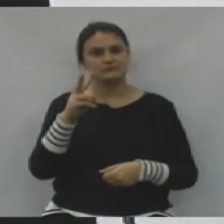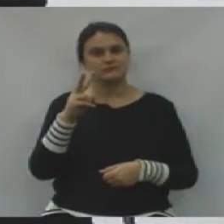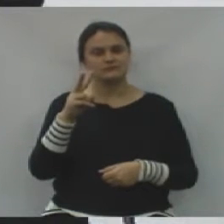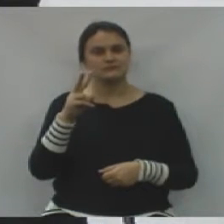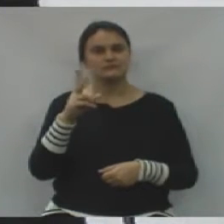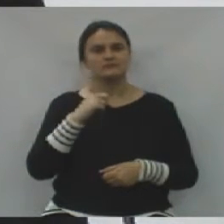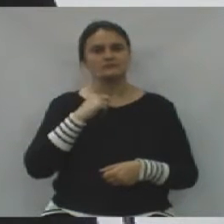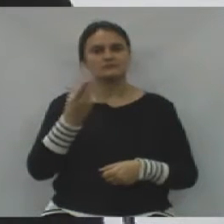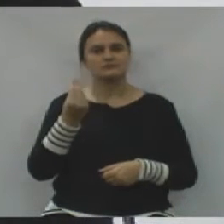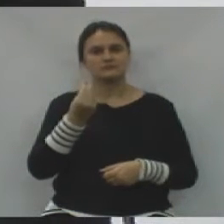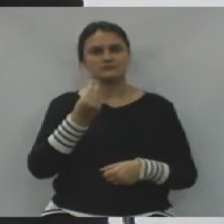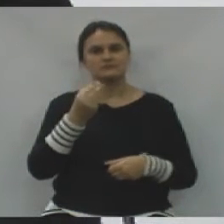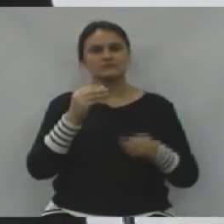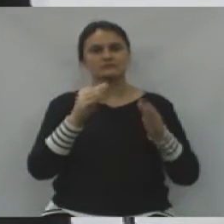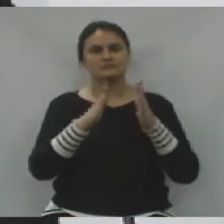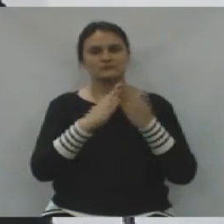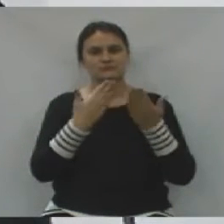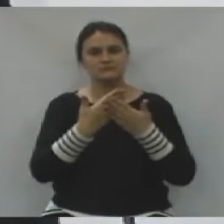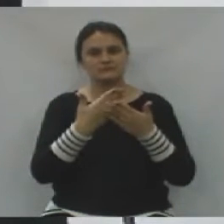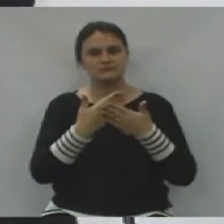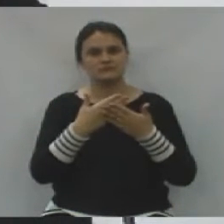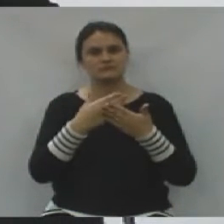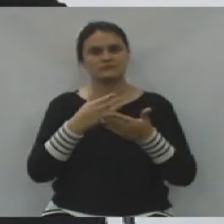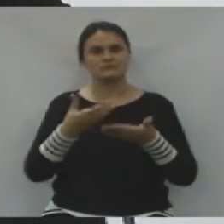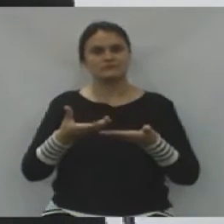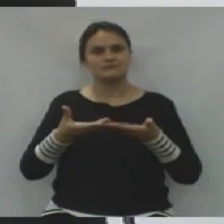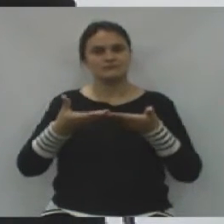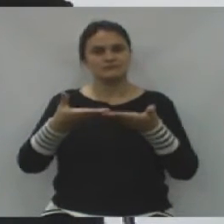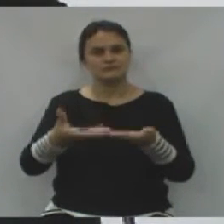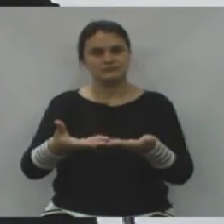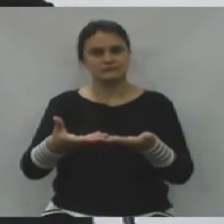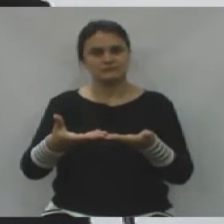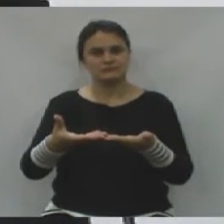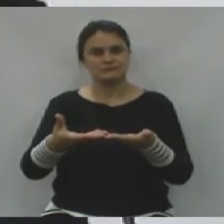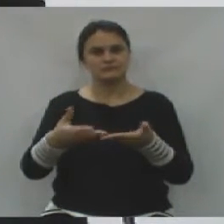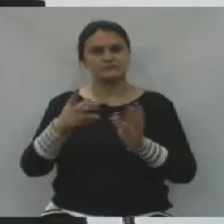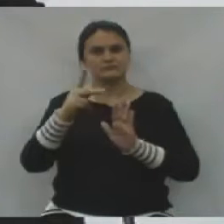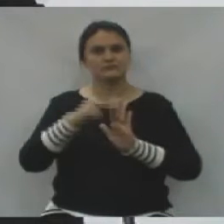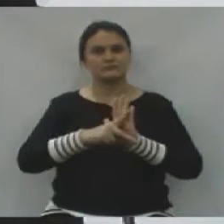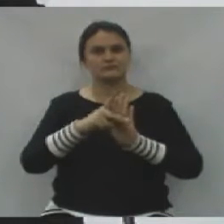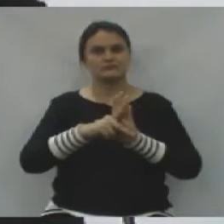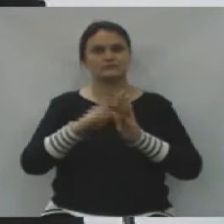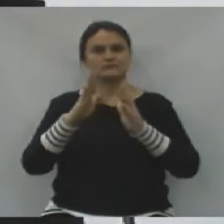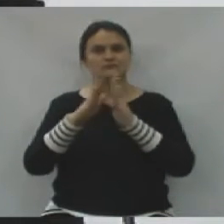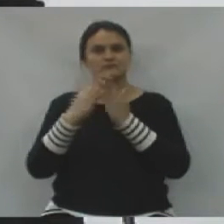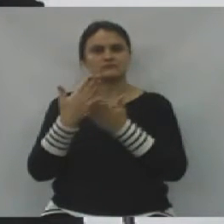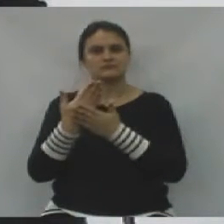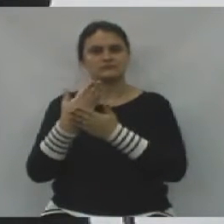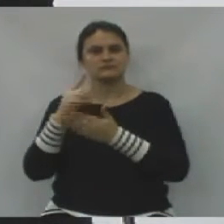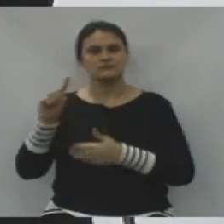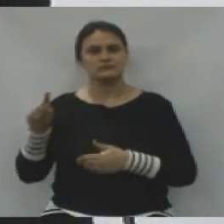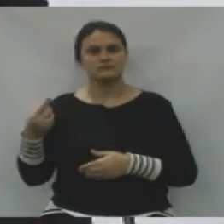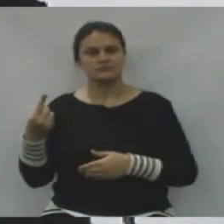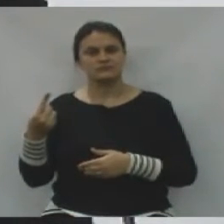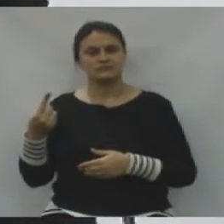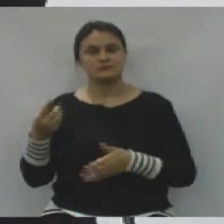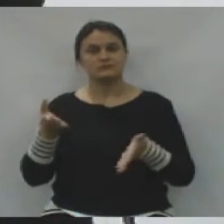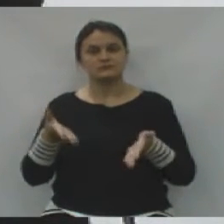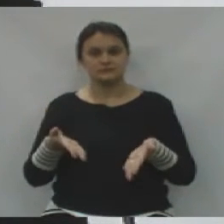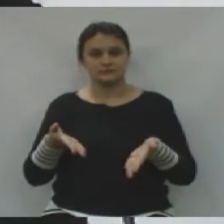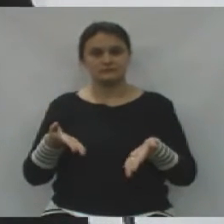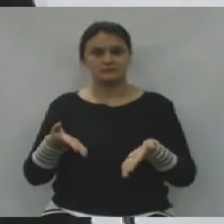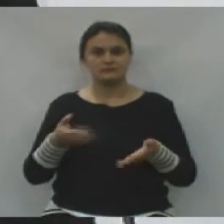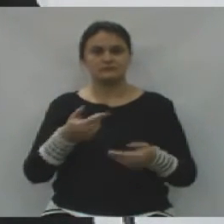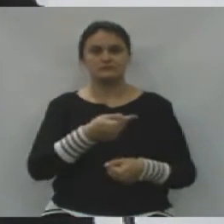unidades de ensino sendo beneficiadas pelo projeto Escola Mil. E agora,